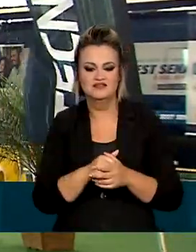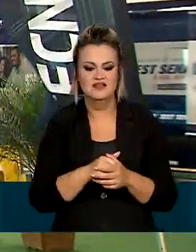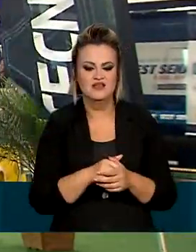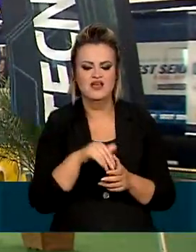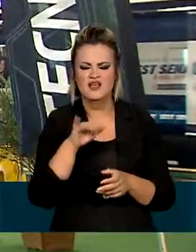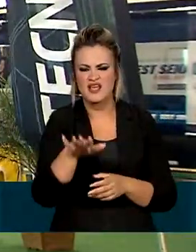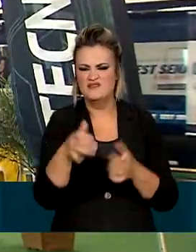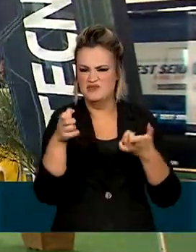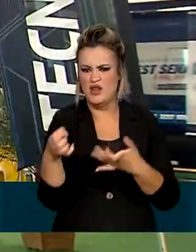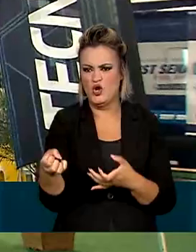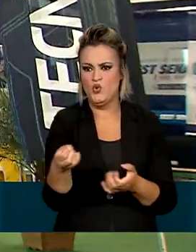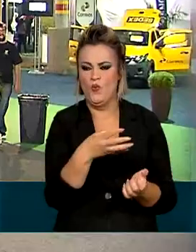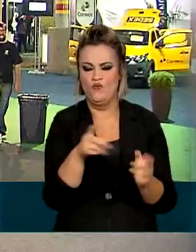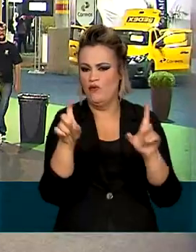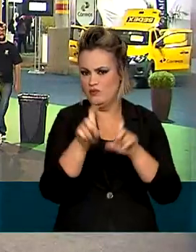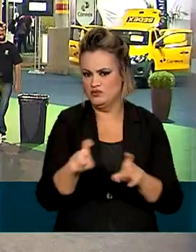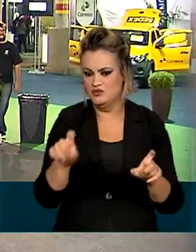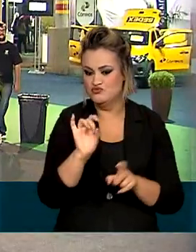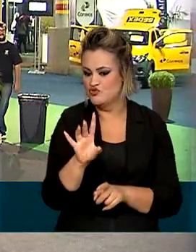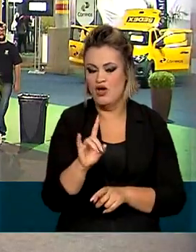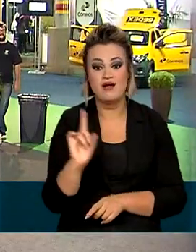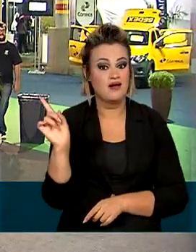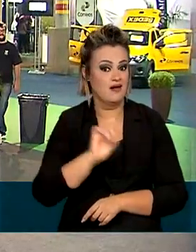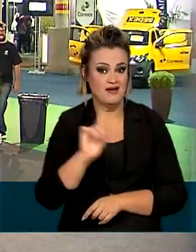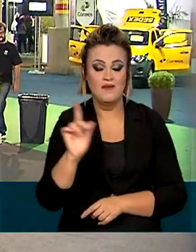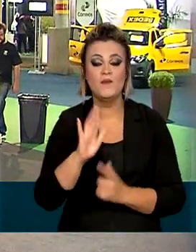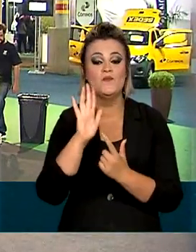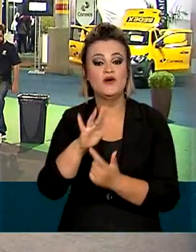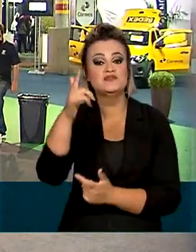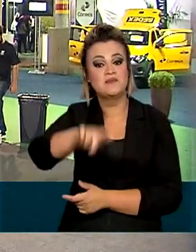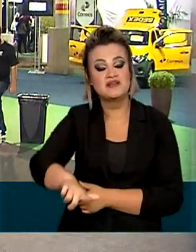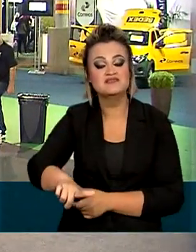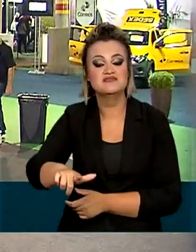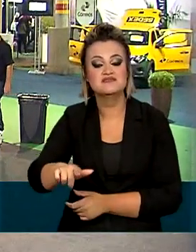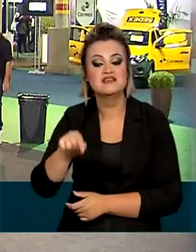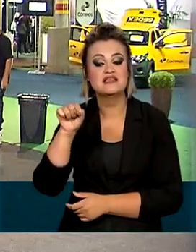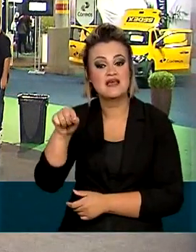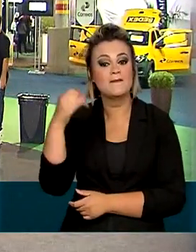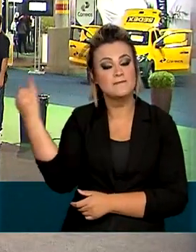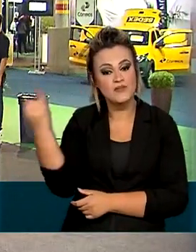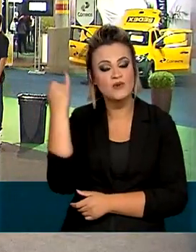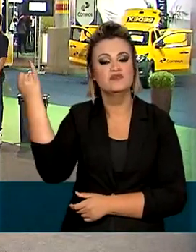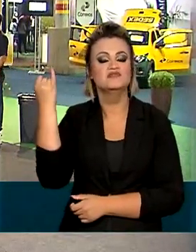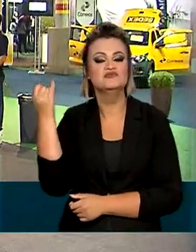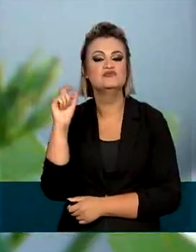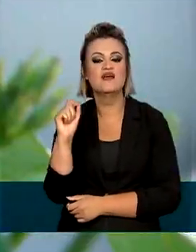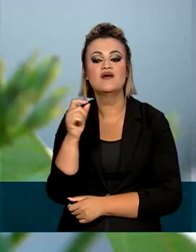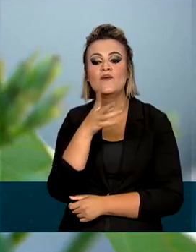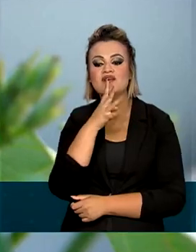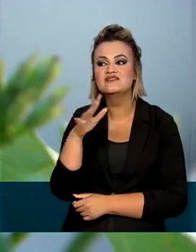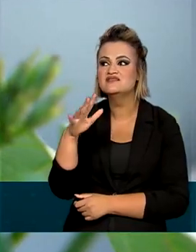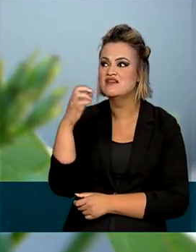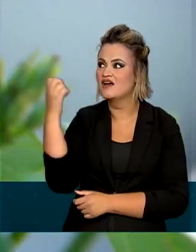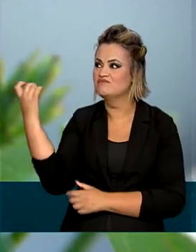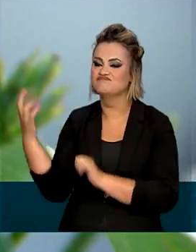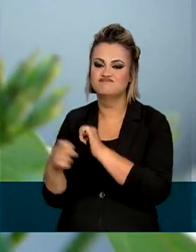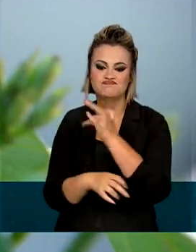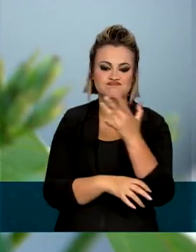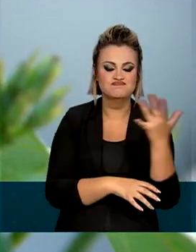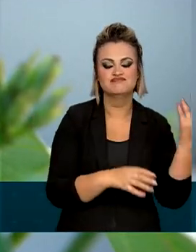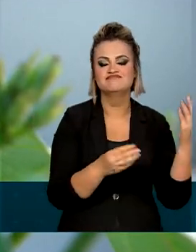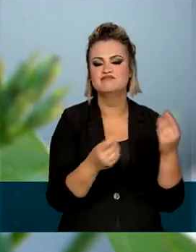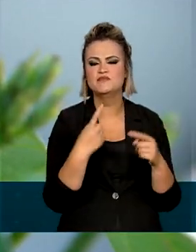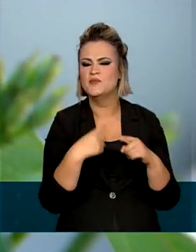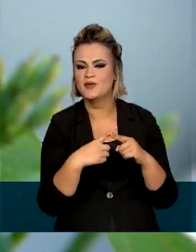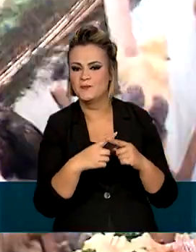inovação e computadores. A feira mostra também que é importante conhecer o meio ambiente e a